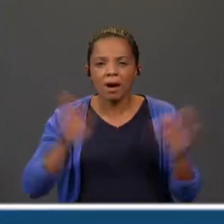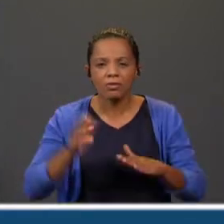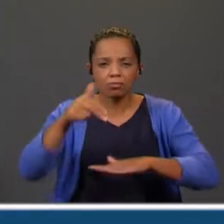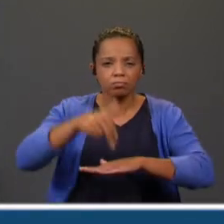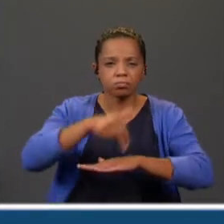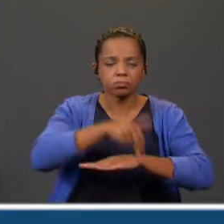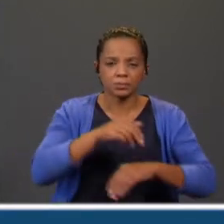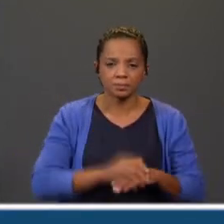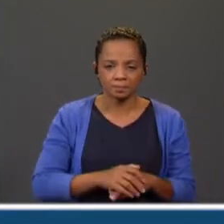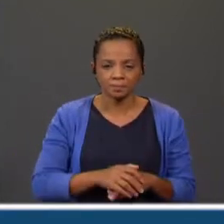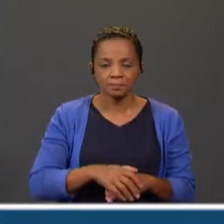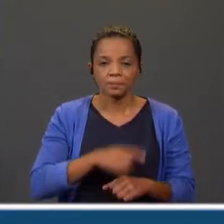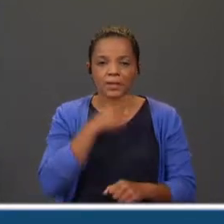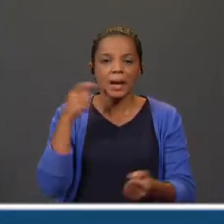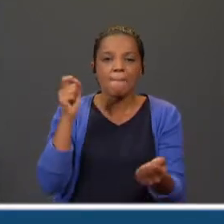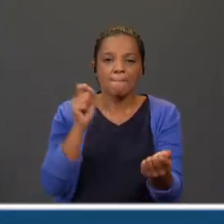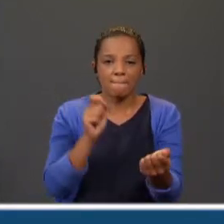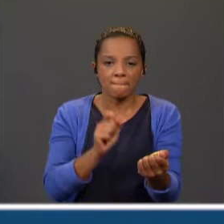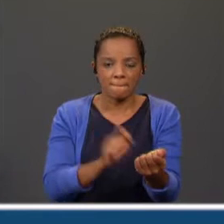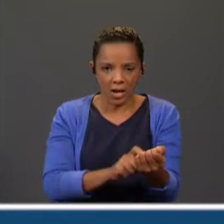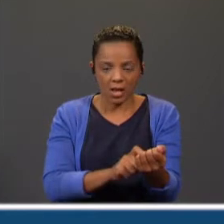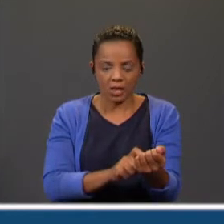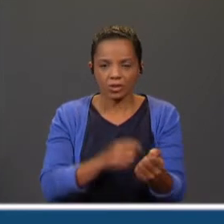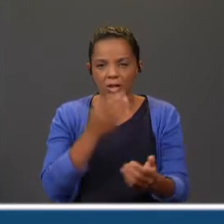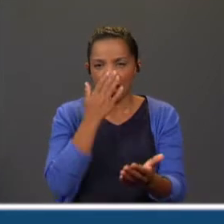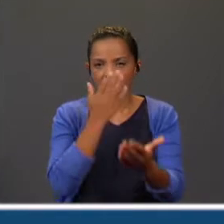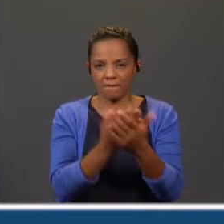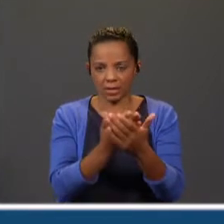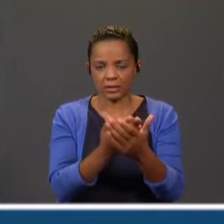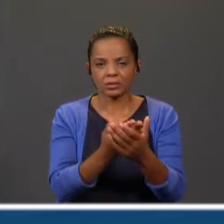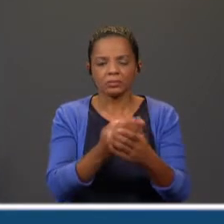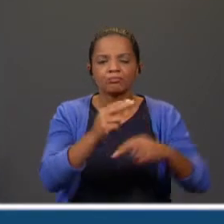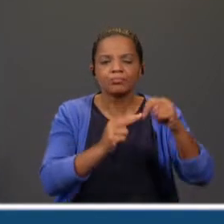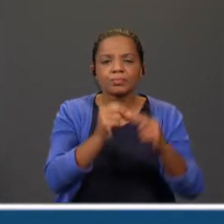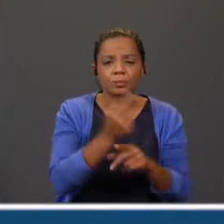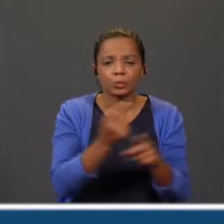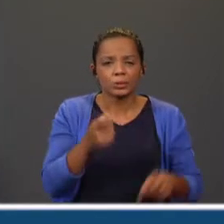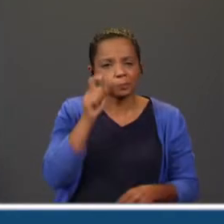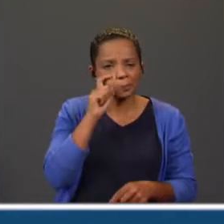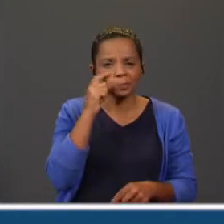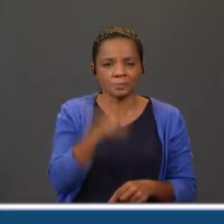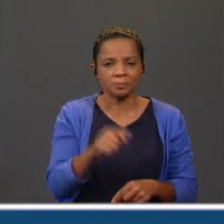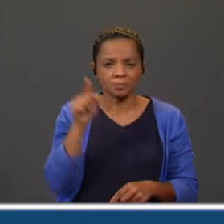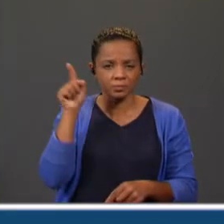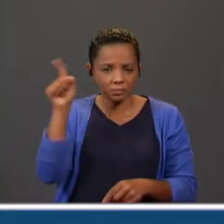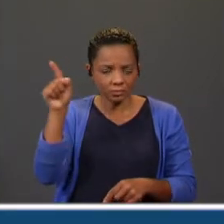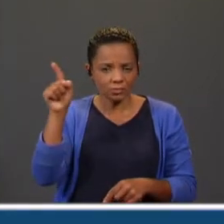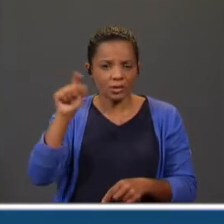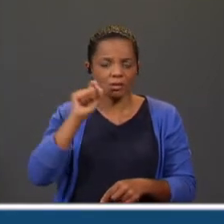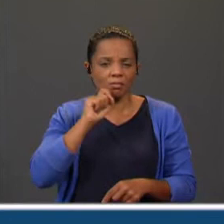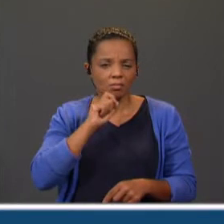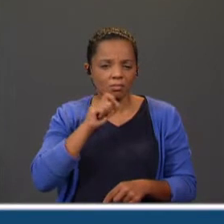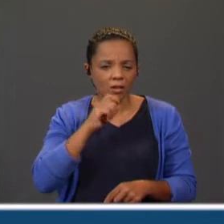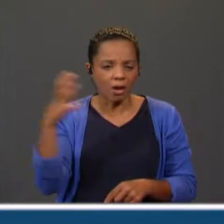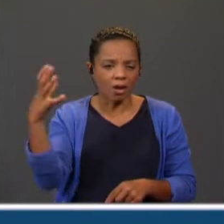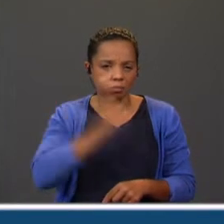abelhas, descansadas, construíam em frente da sua toca, pois estavam seguras que ele não iria sorrateiro,